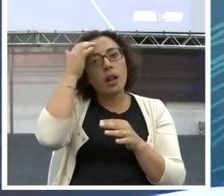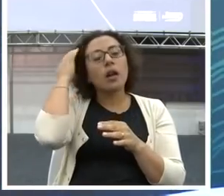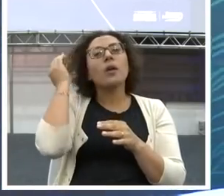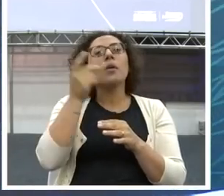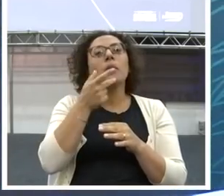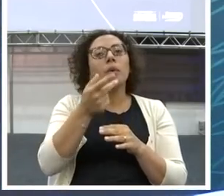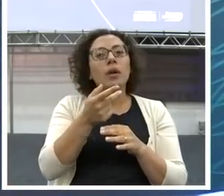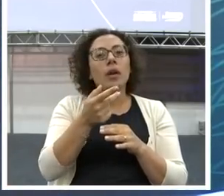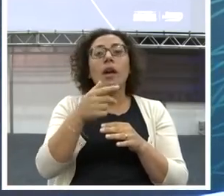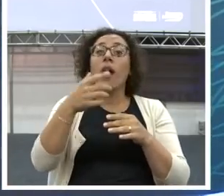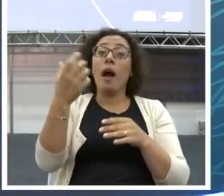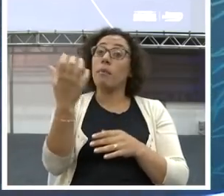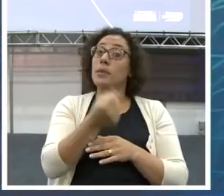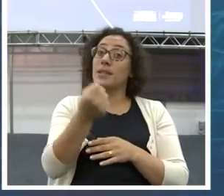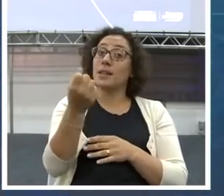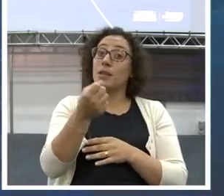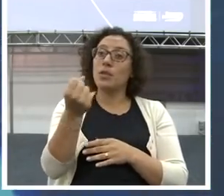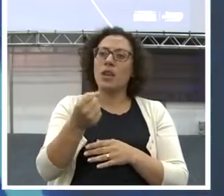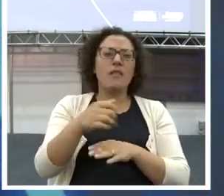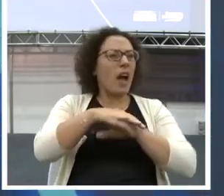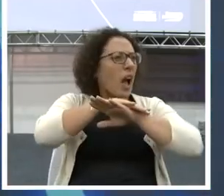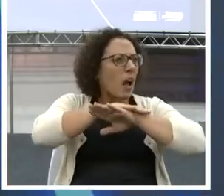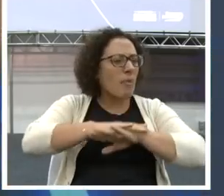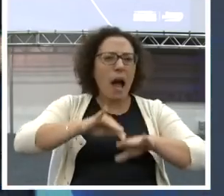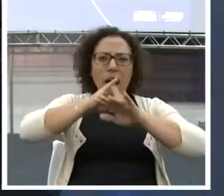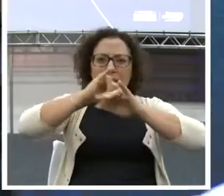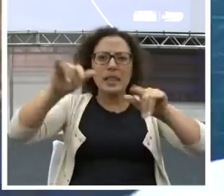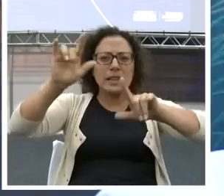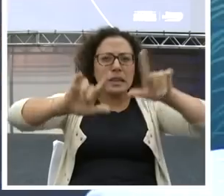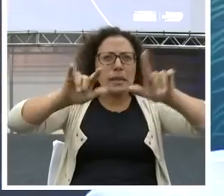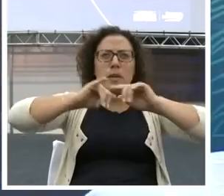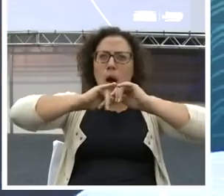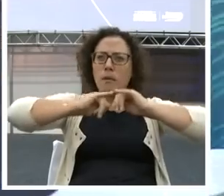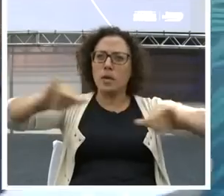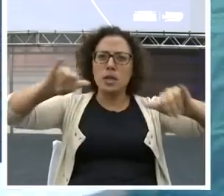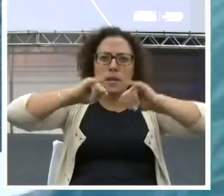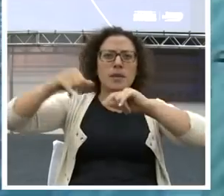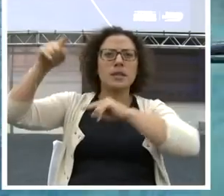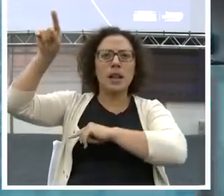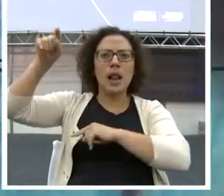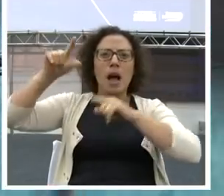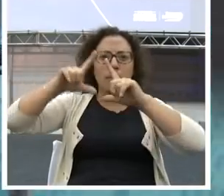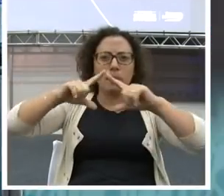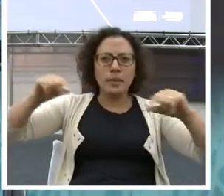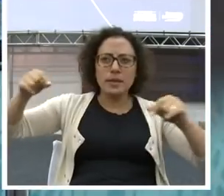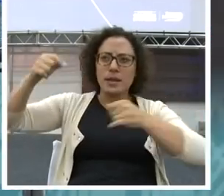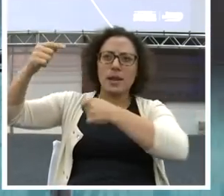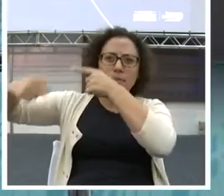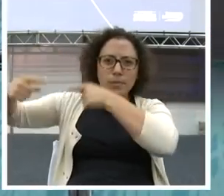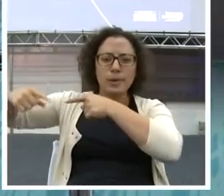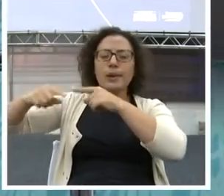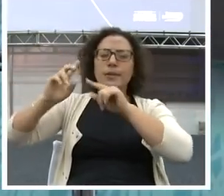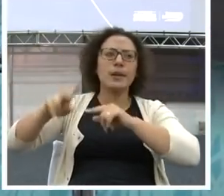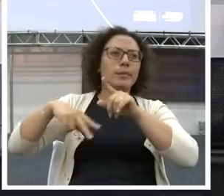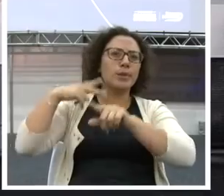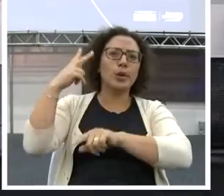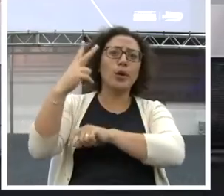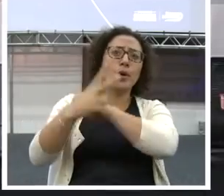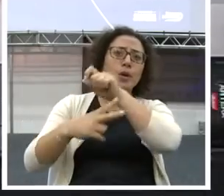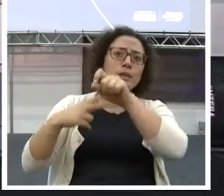Previdência. Vão acabar com a Previdência. Vão tirar a Previdência. E esse assunto vem há dois anos.